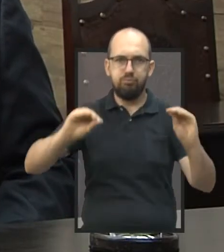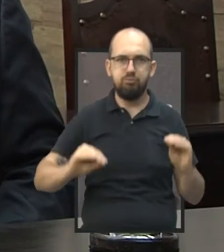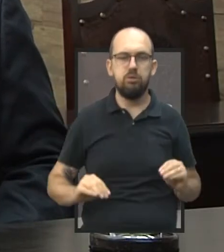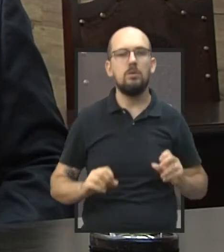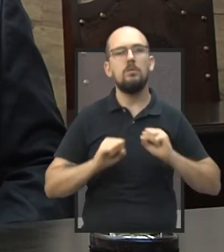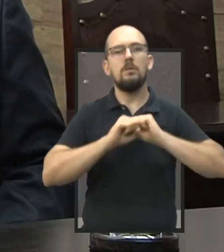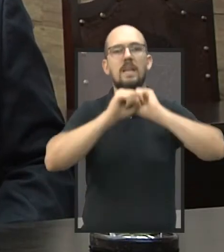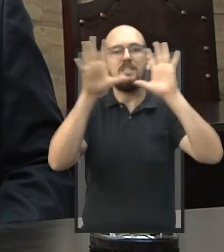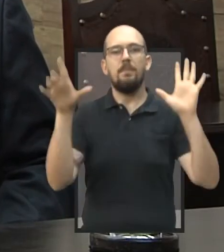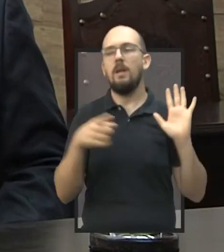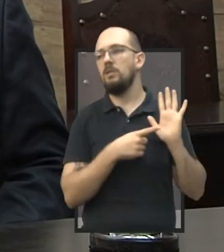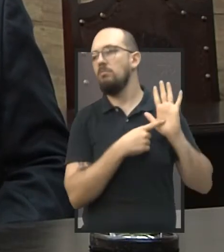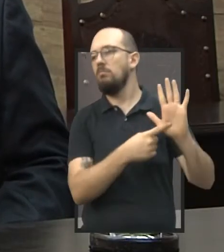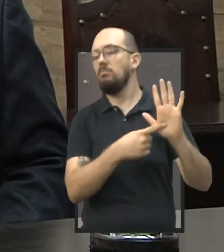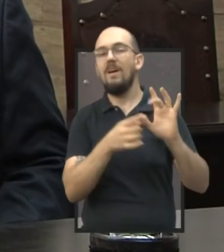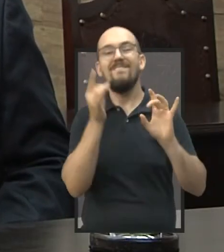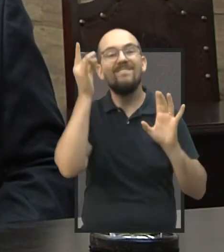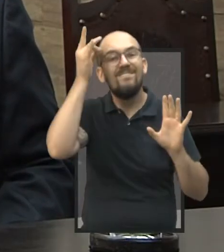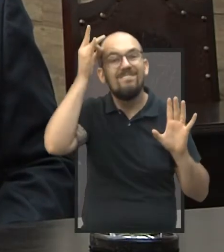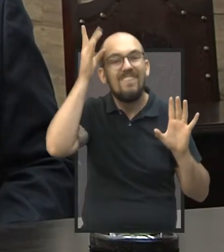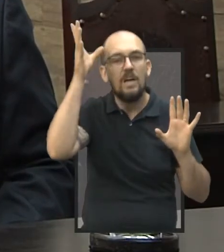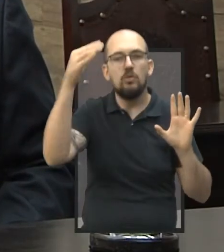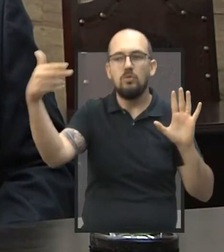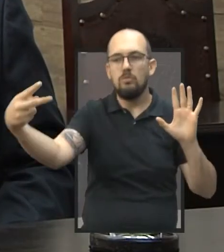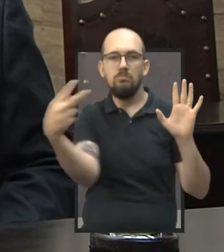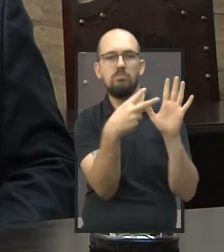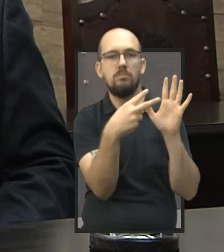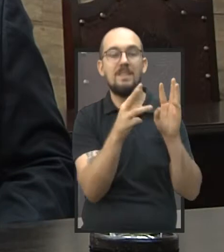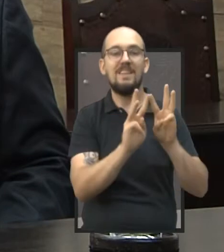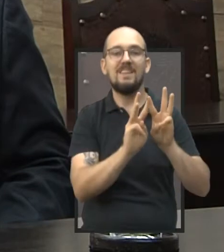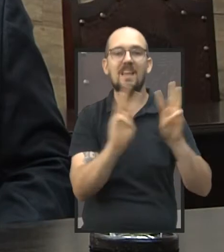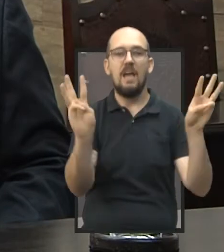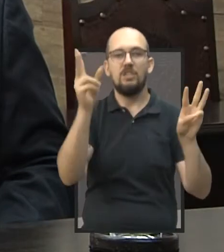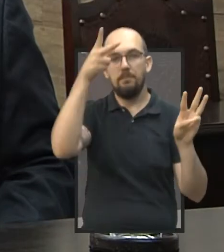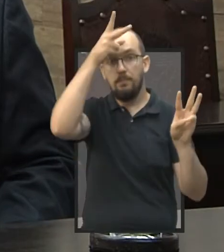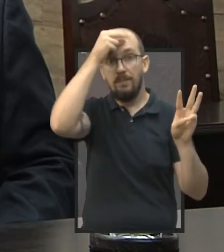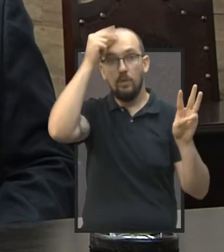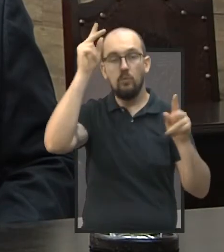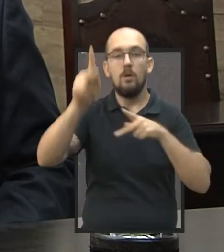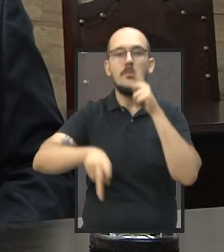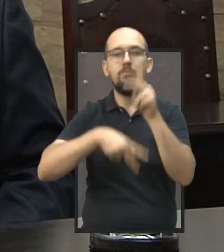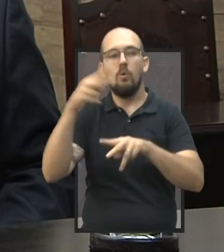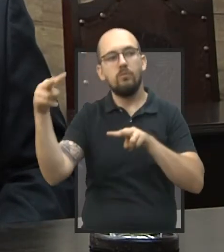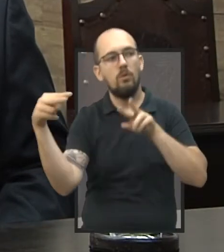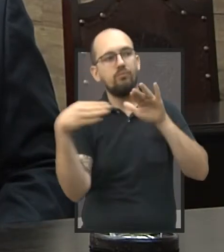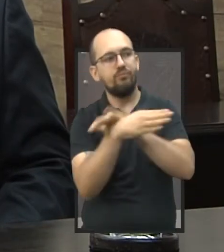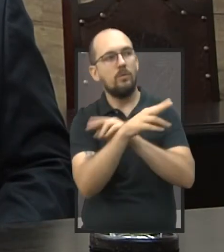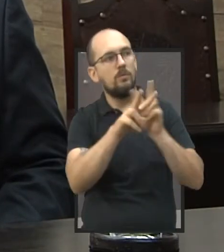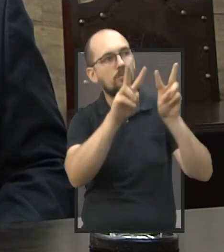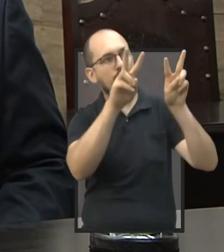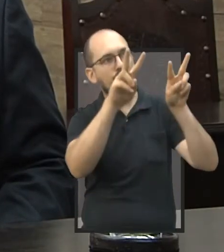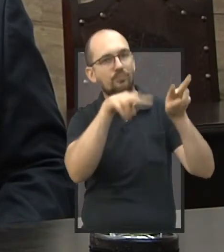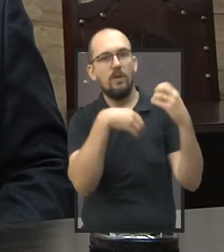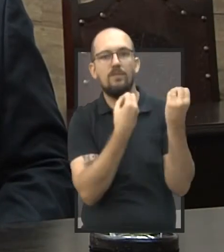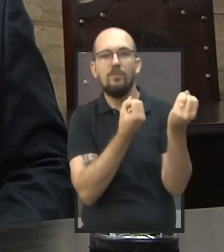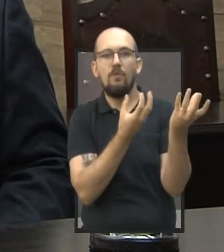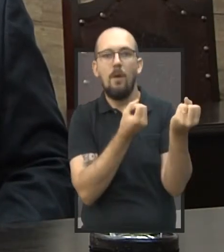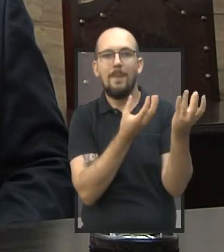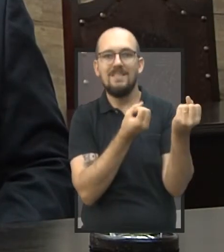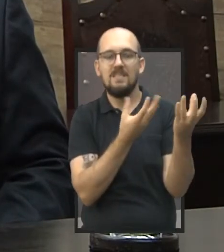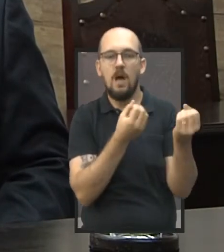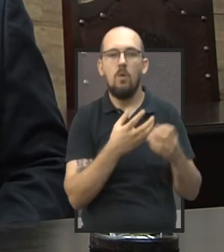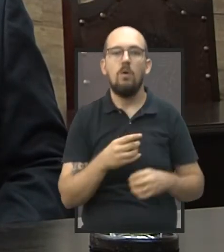já de início de governo e deixar um acesso fácil na prefeitura, no site da prefeitura, para que o público consiga acessar as informações,